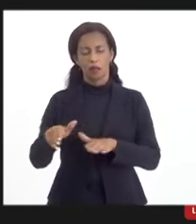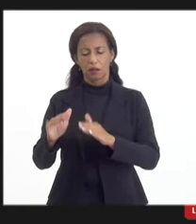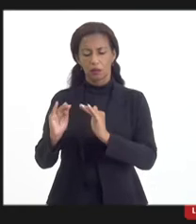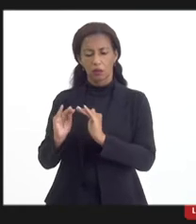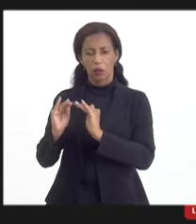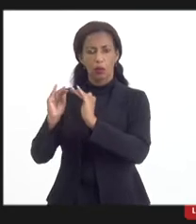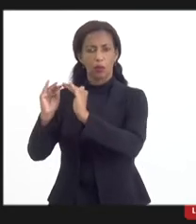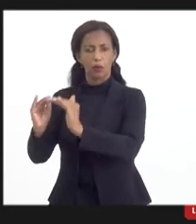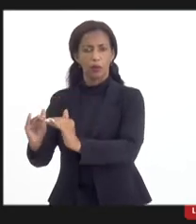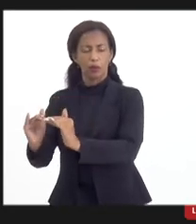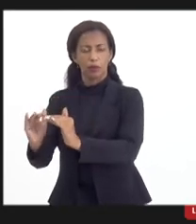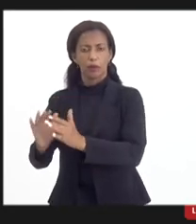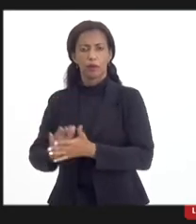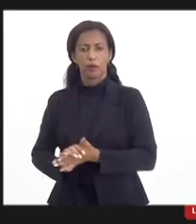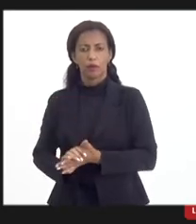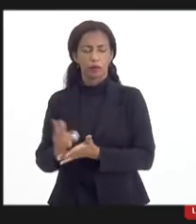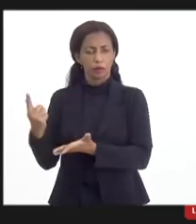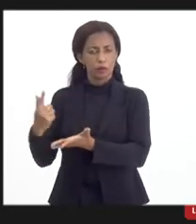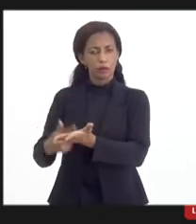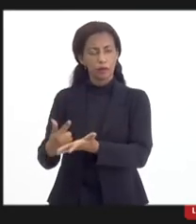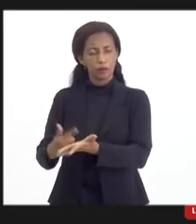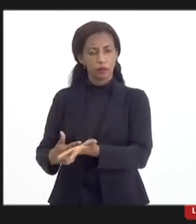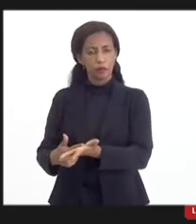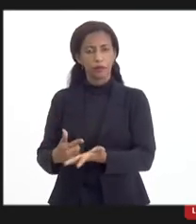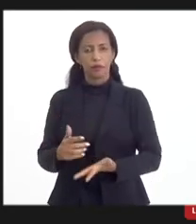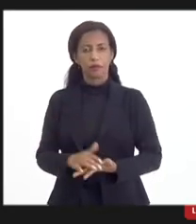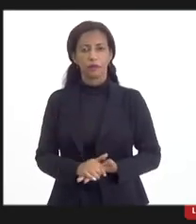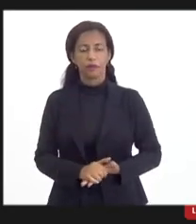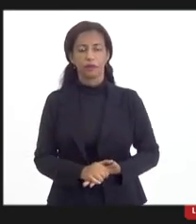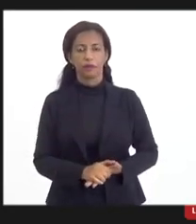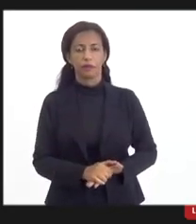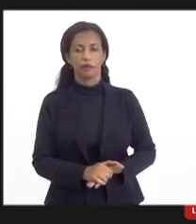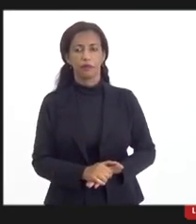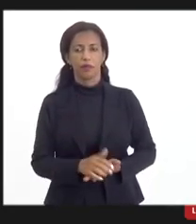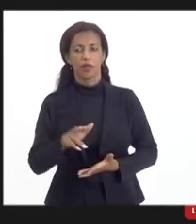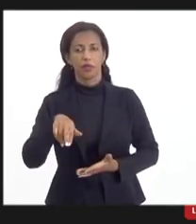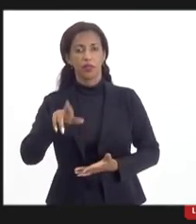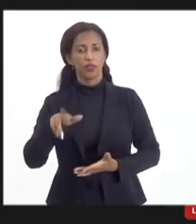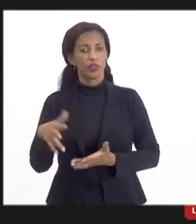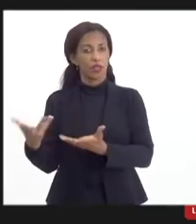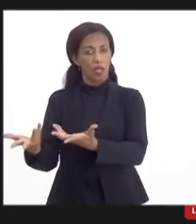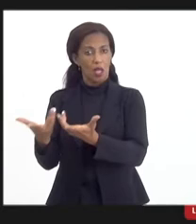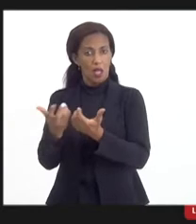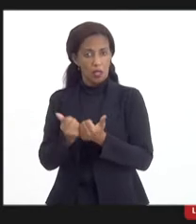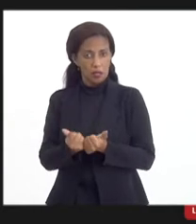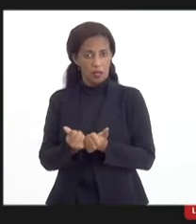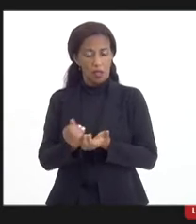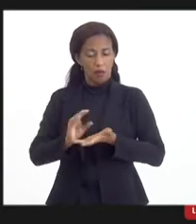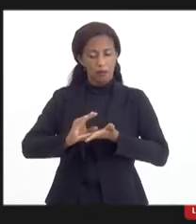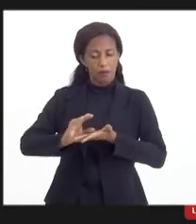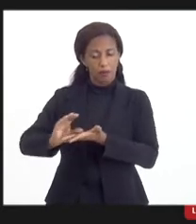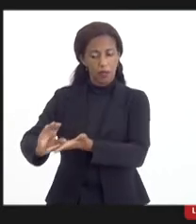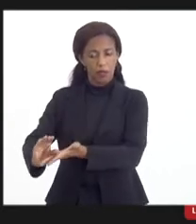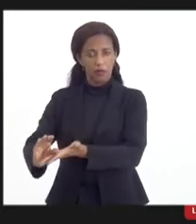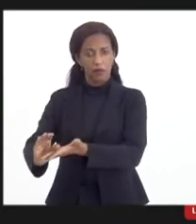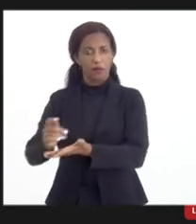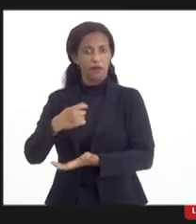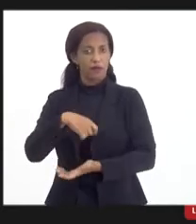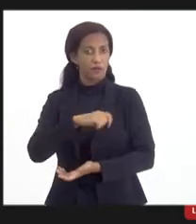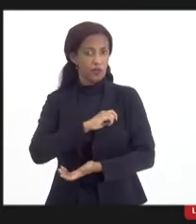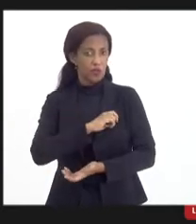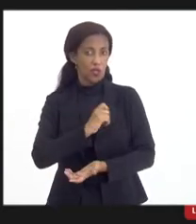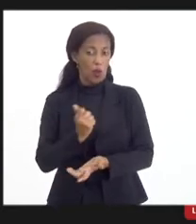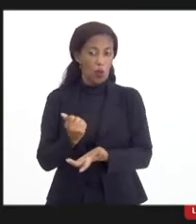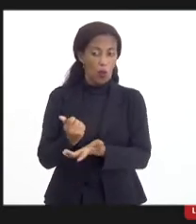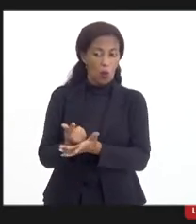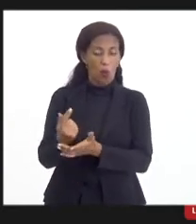do compromisso de quem recebe o benefício fiscal para quem investe ou compra aqui, também